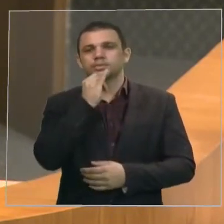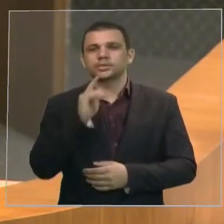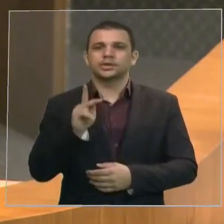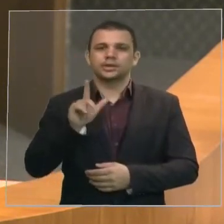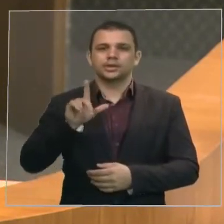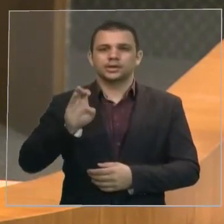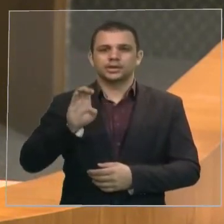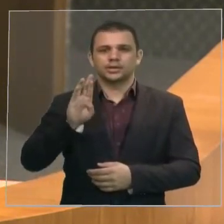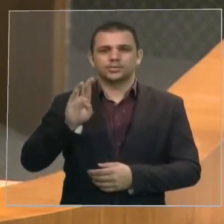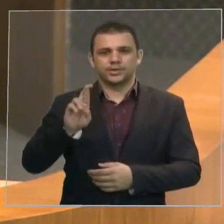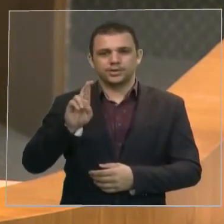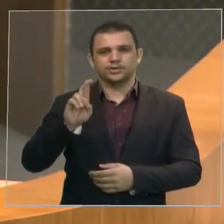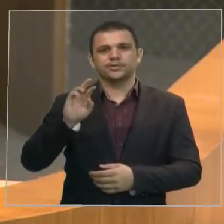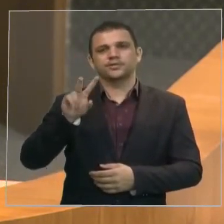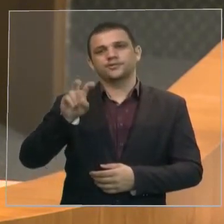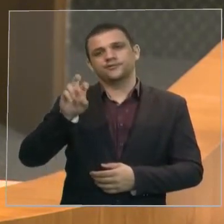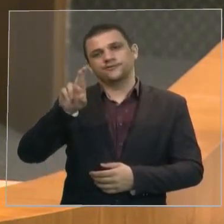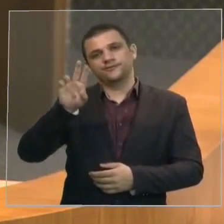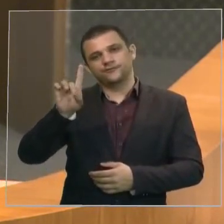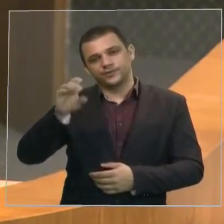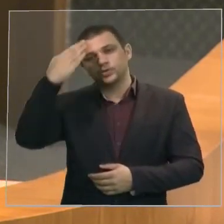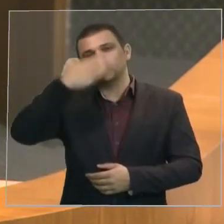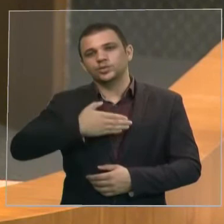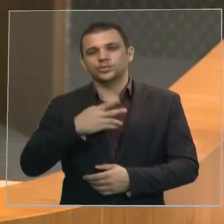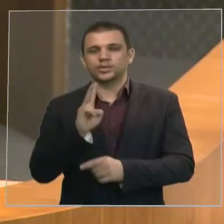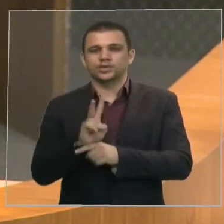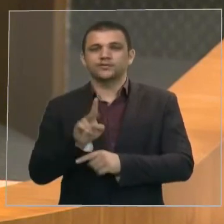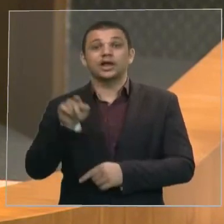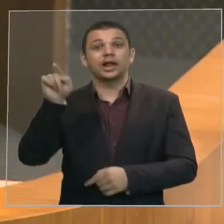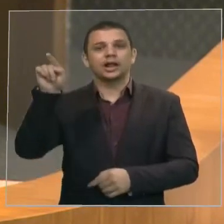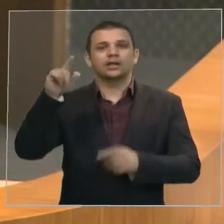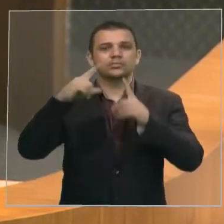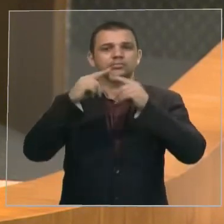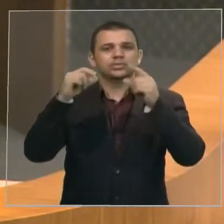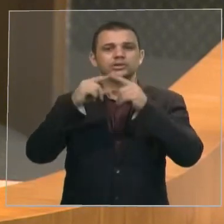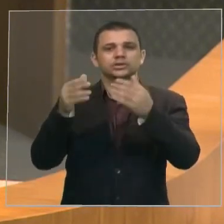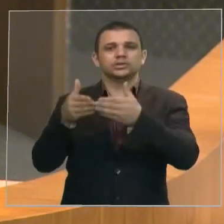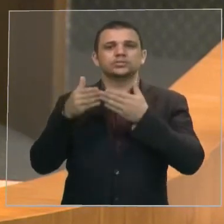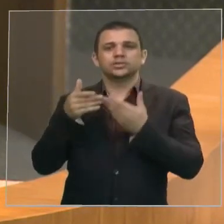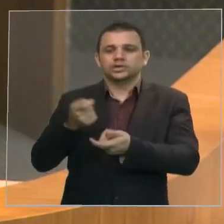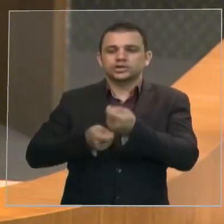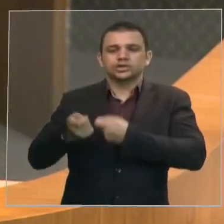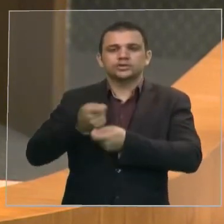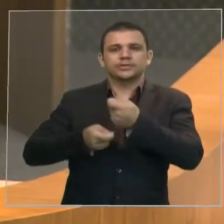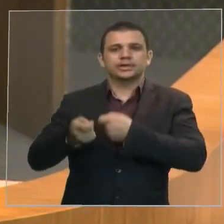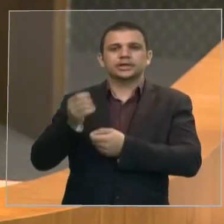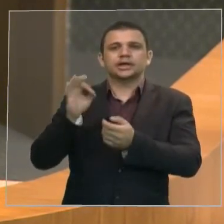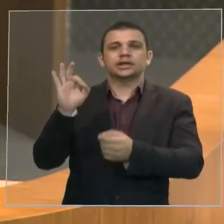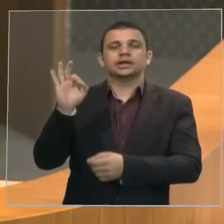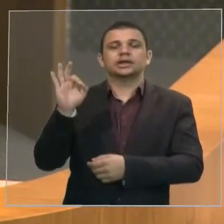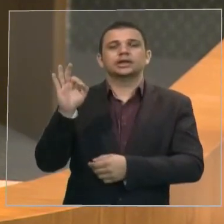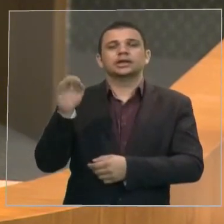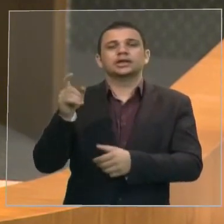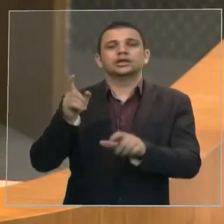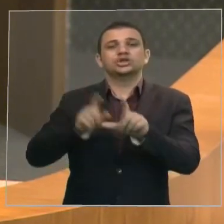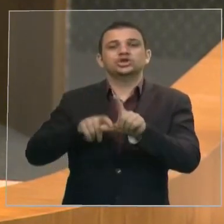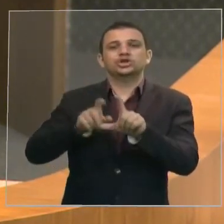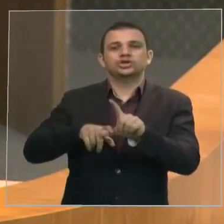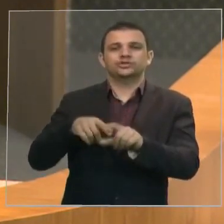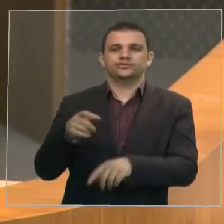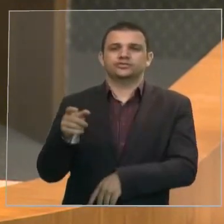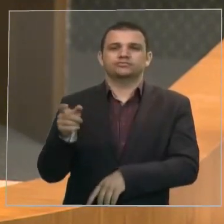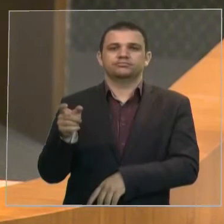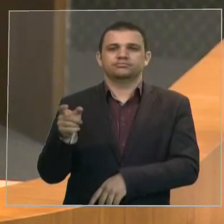lá em Brasília, a renegociação das dívidas dos agricultores. E aí eu falei da importância, realmente, dessa